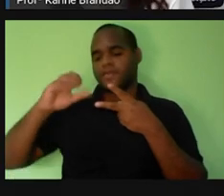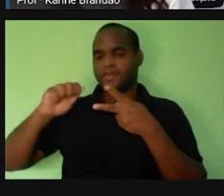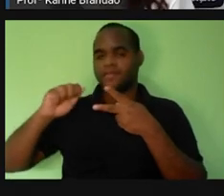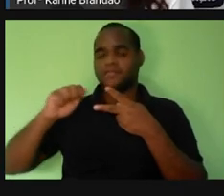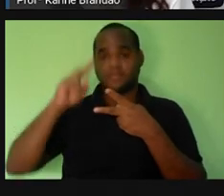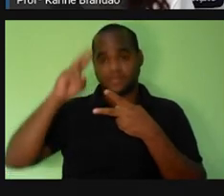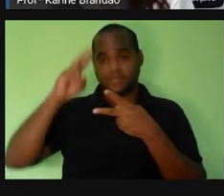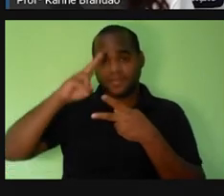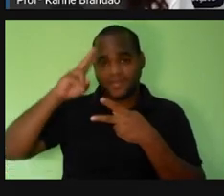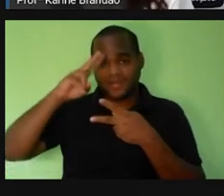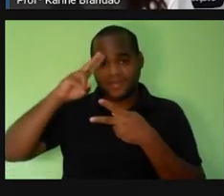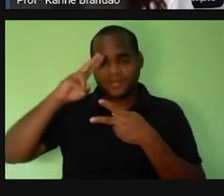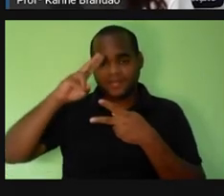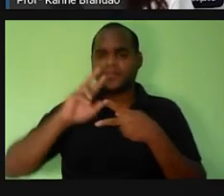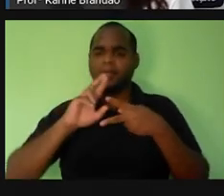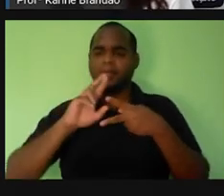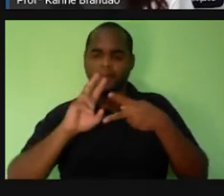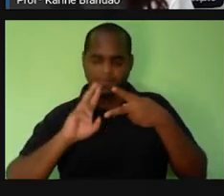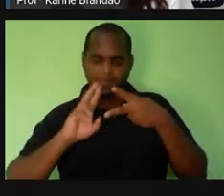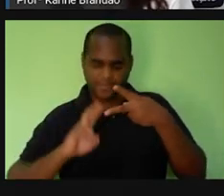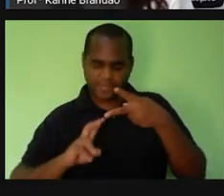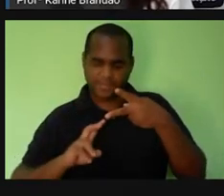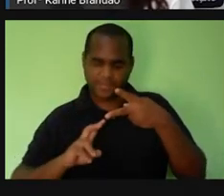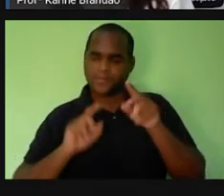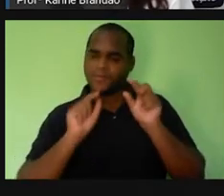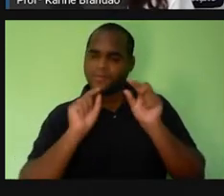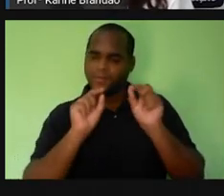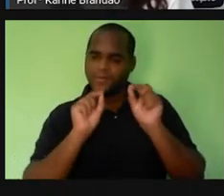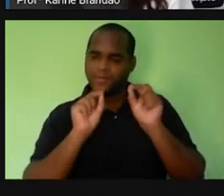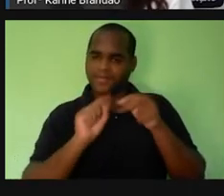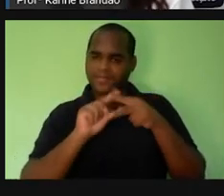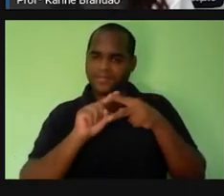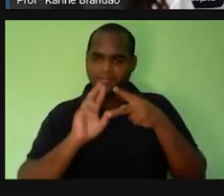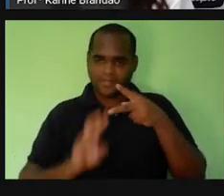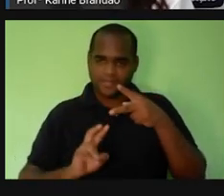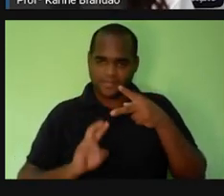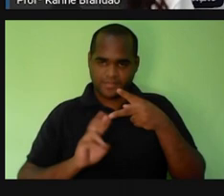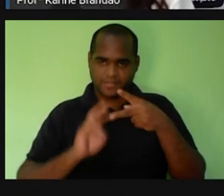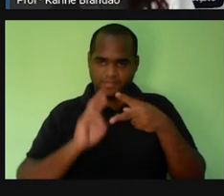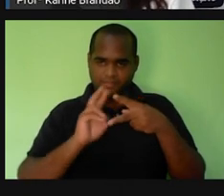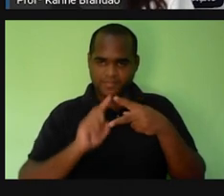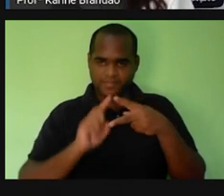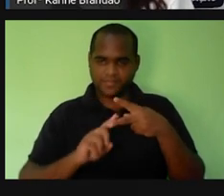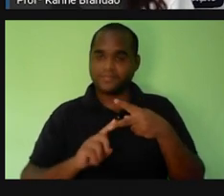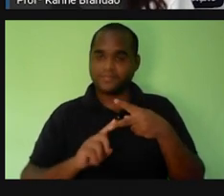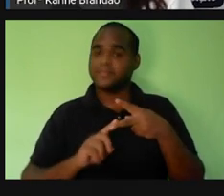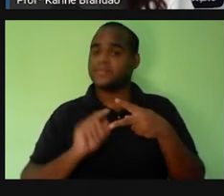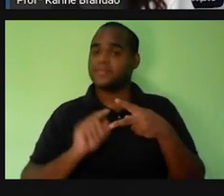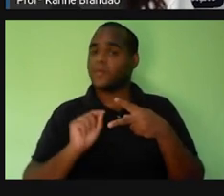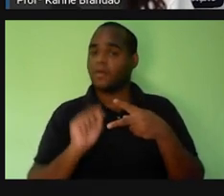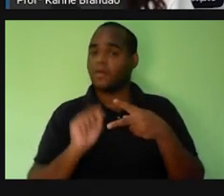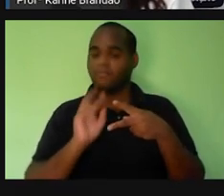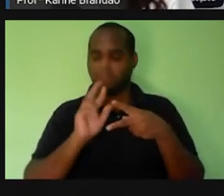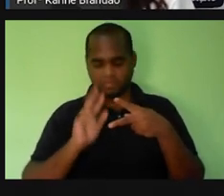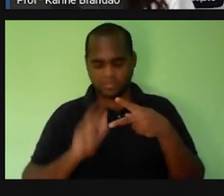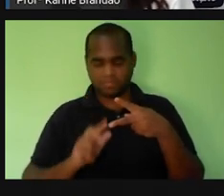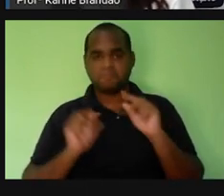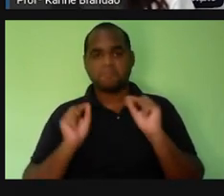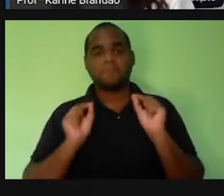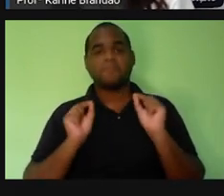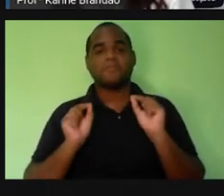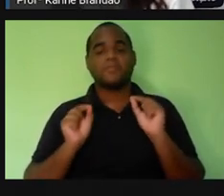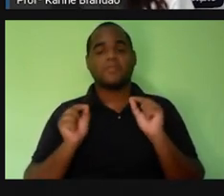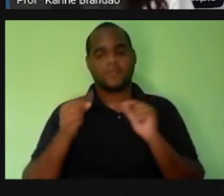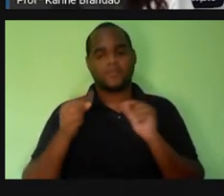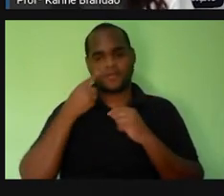disso? Qual é a diferença entre uma célula procarionte, como por exemplo a célula das bactérias, e uma célula eucarionte? Nós